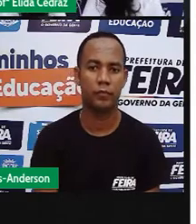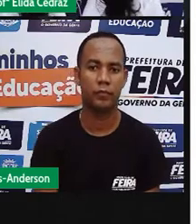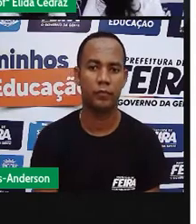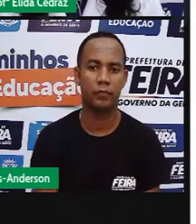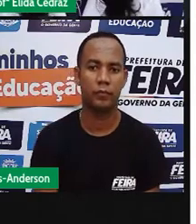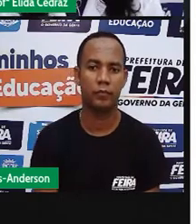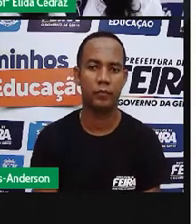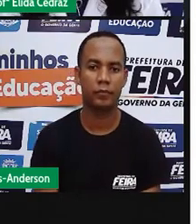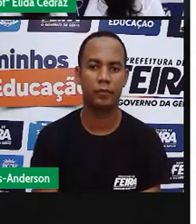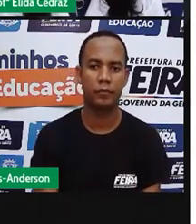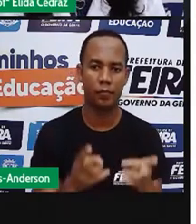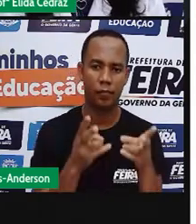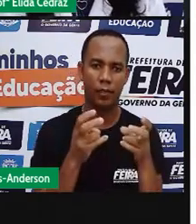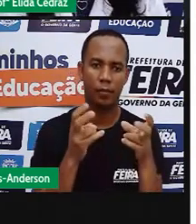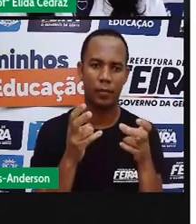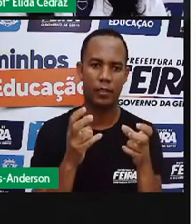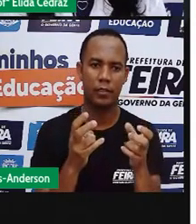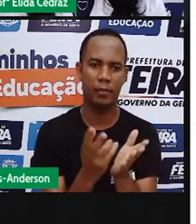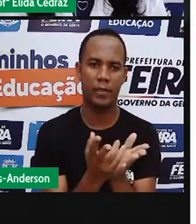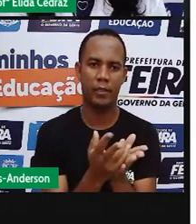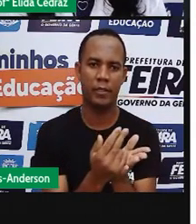Observe essas imagens.